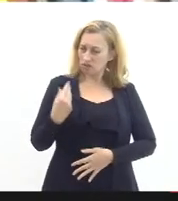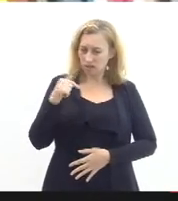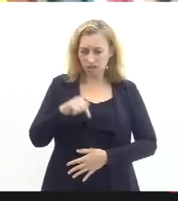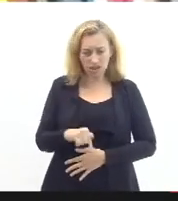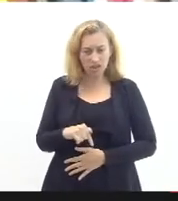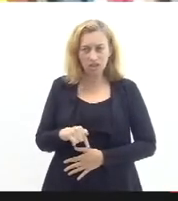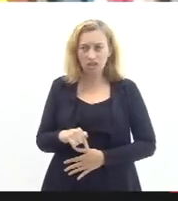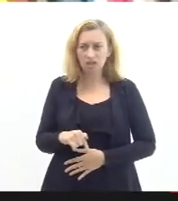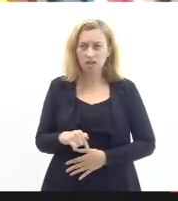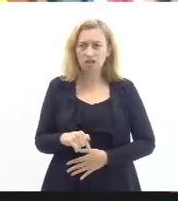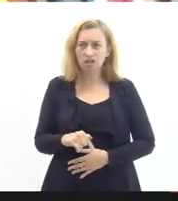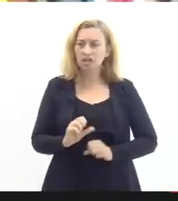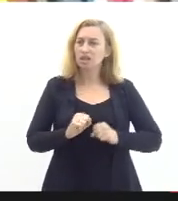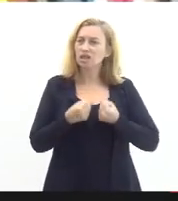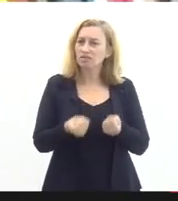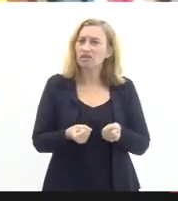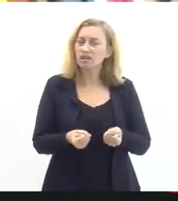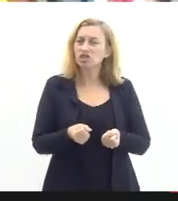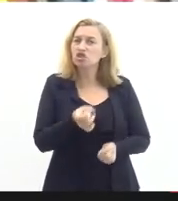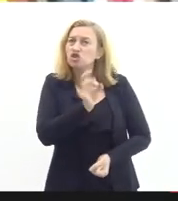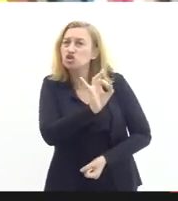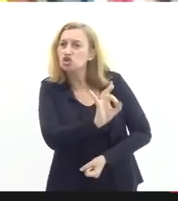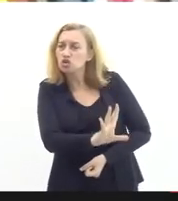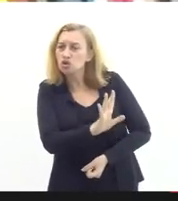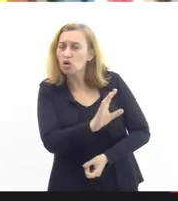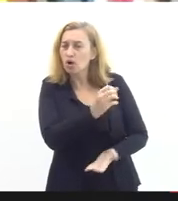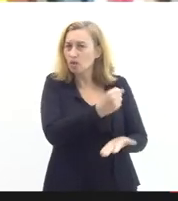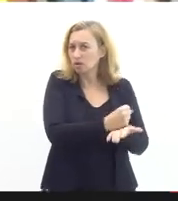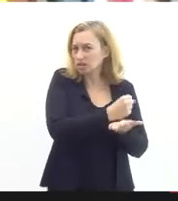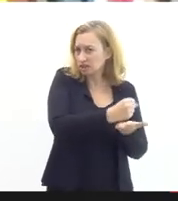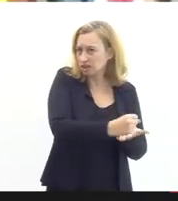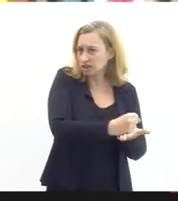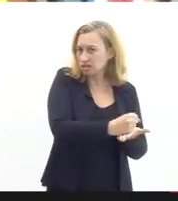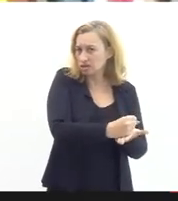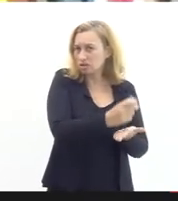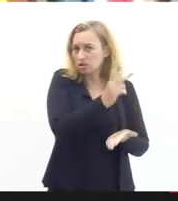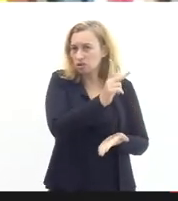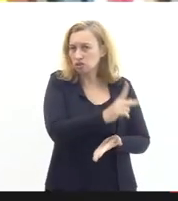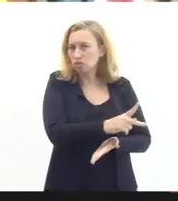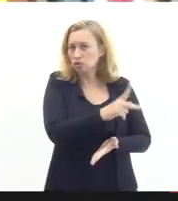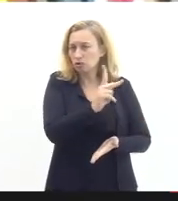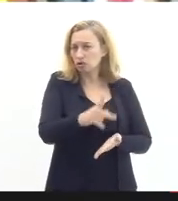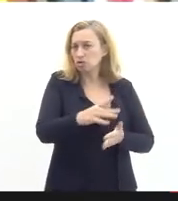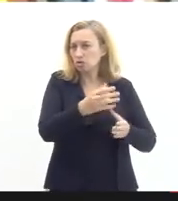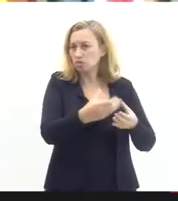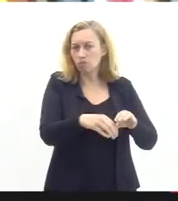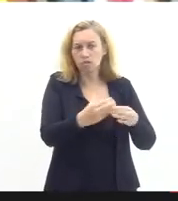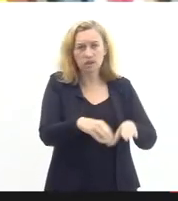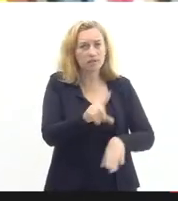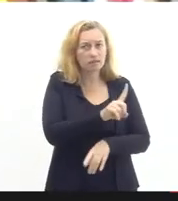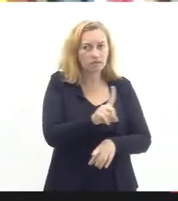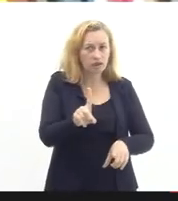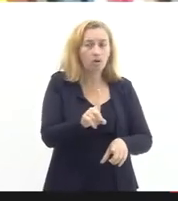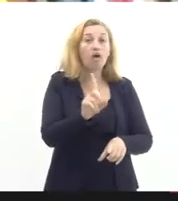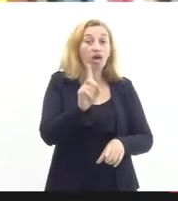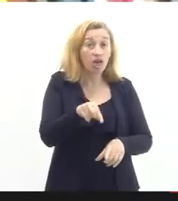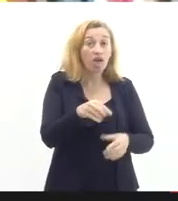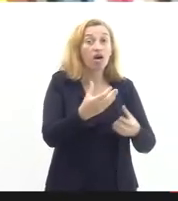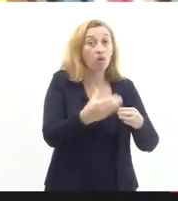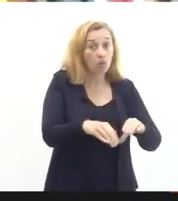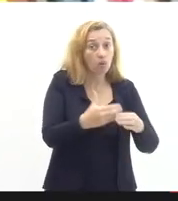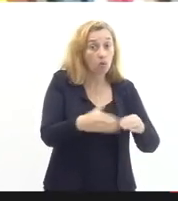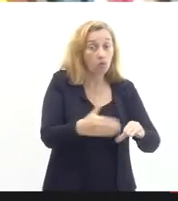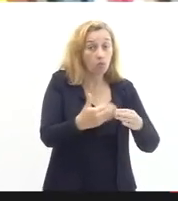defendendo somente a contratação dos professores concursados é a contratação dos